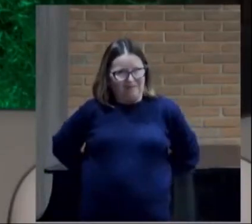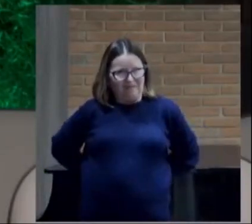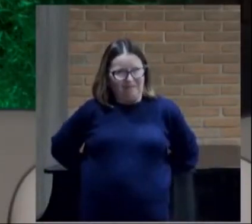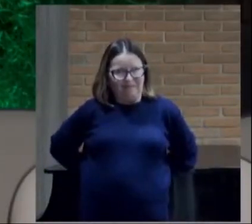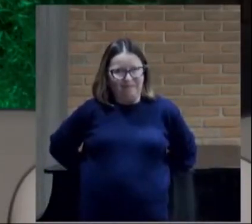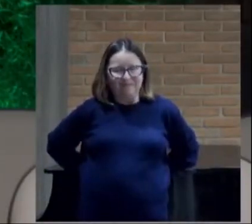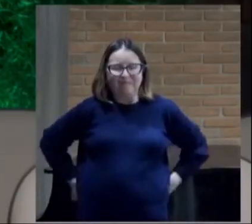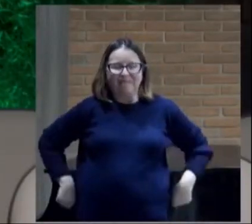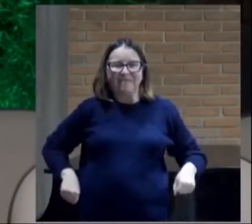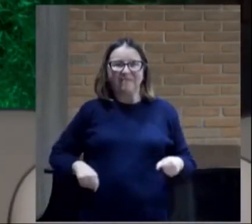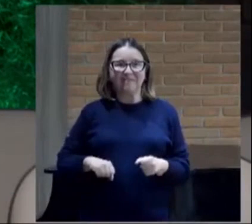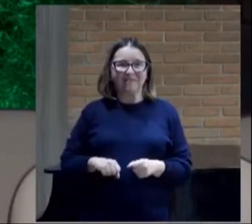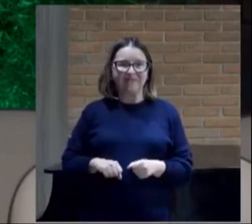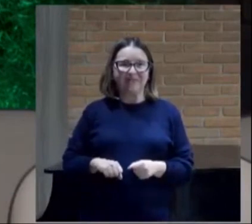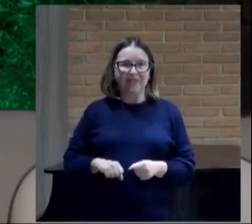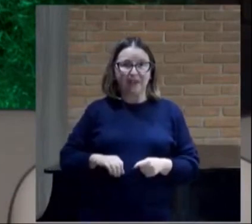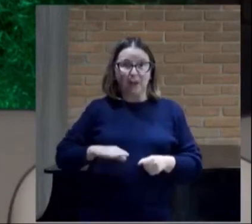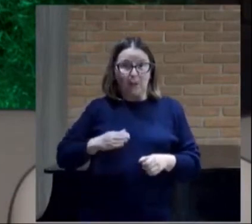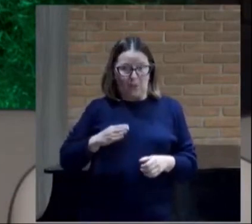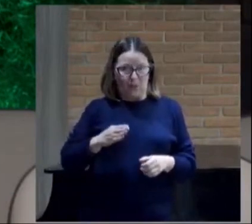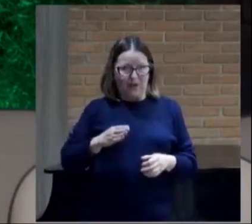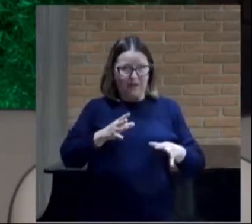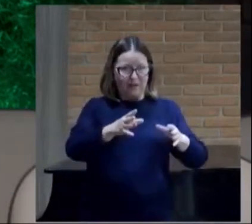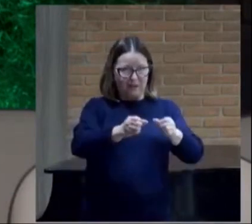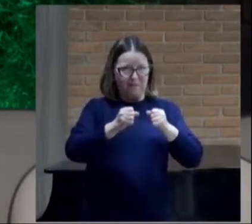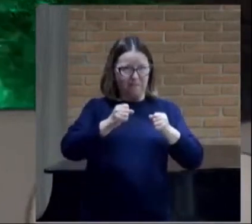É quando você Pega um doido